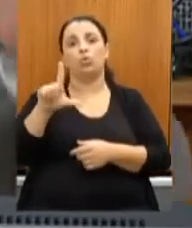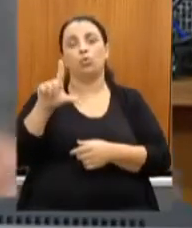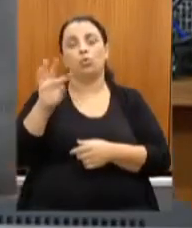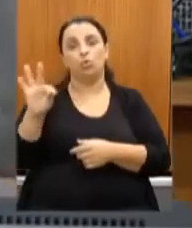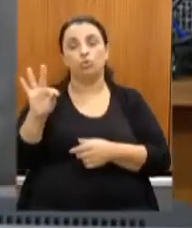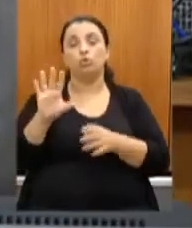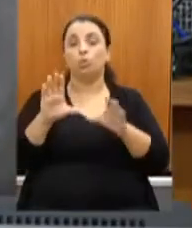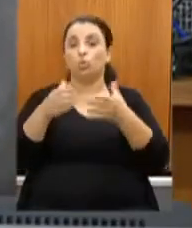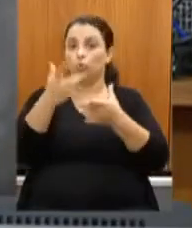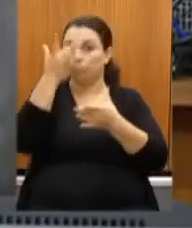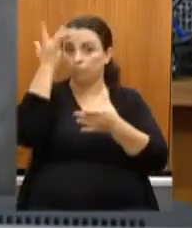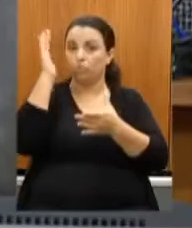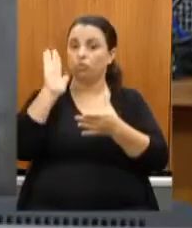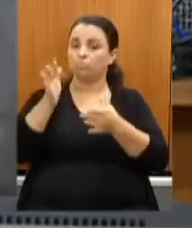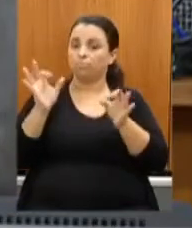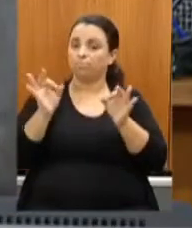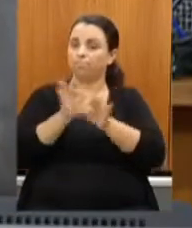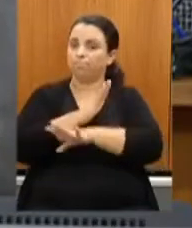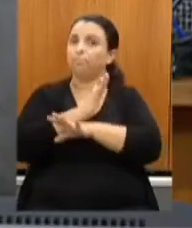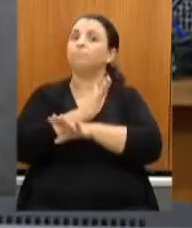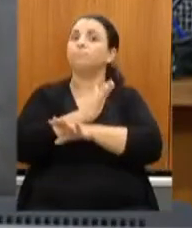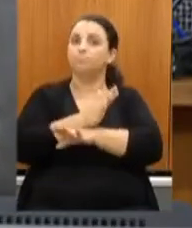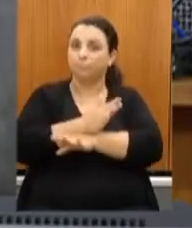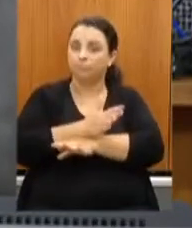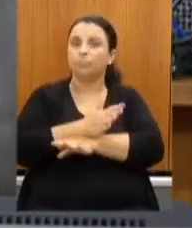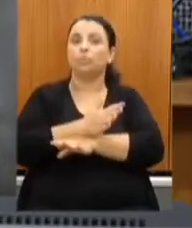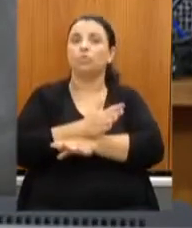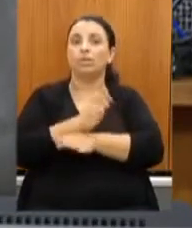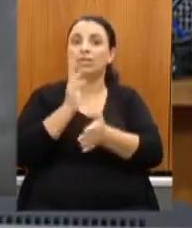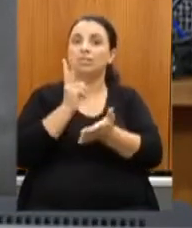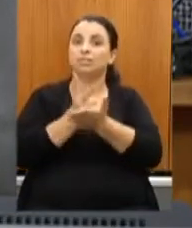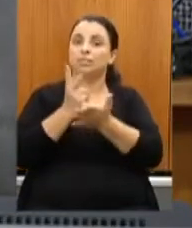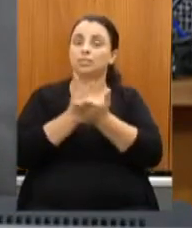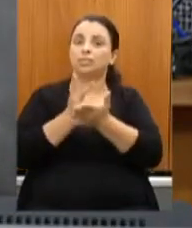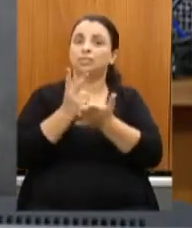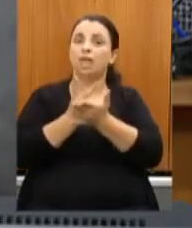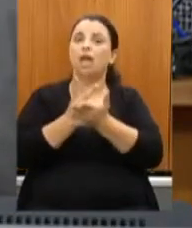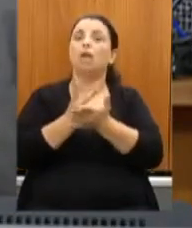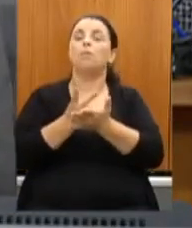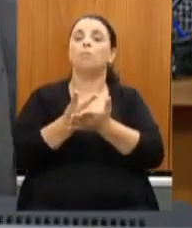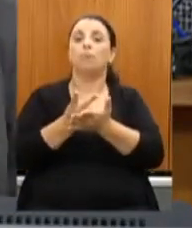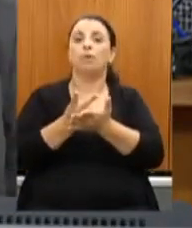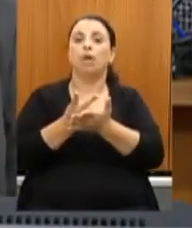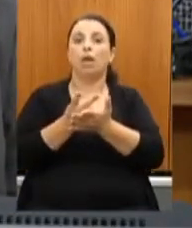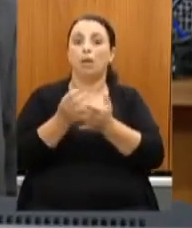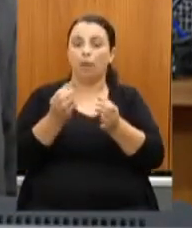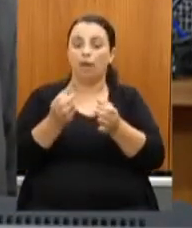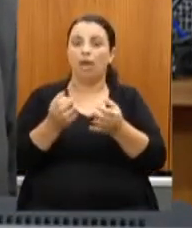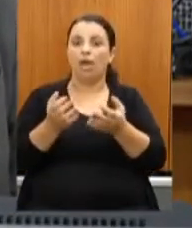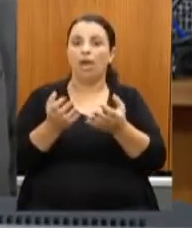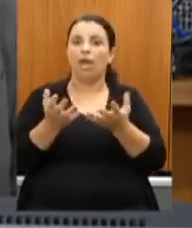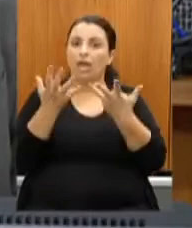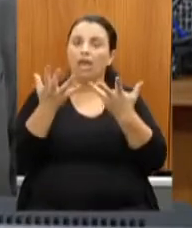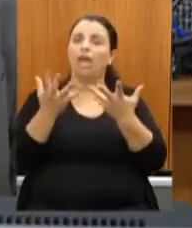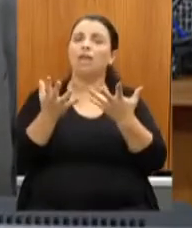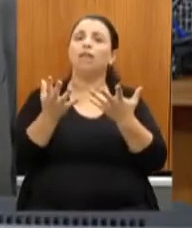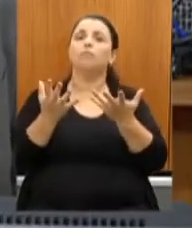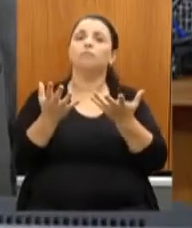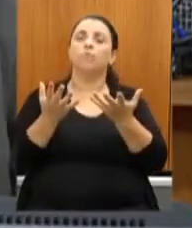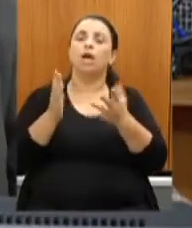preparadas e sempre disponíveis a atender às nossas reivindicações.